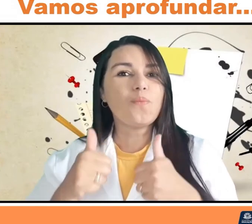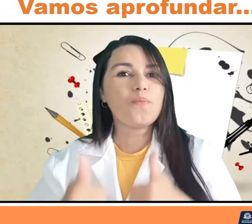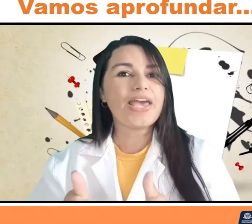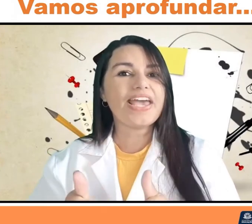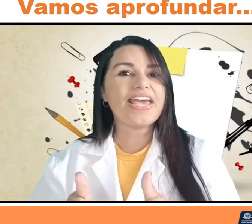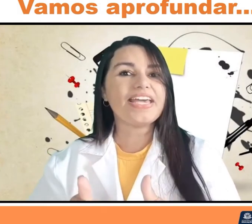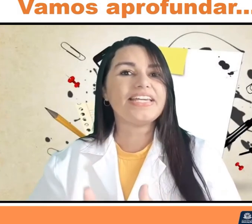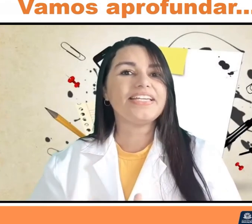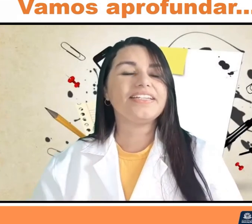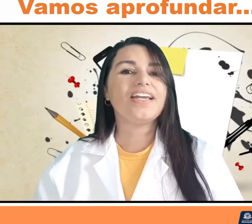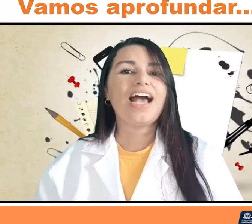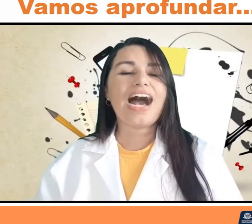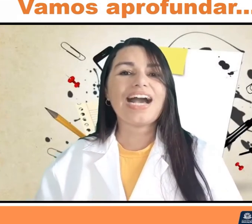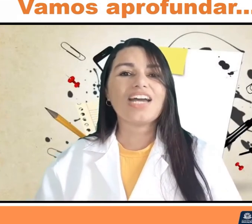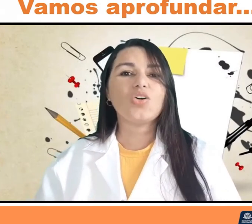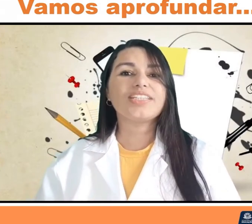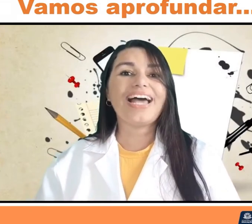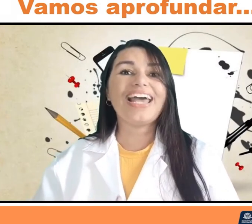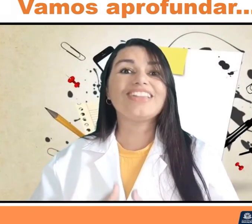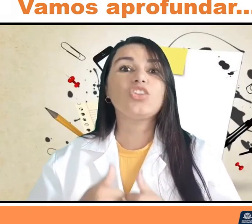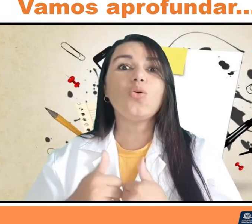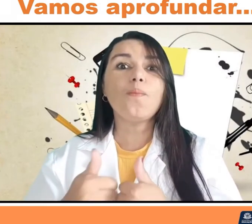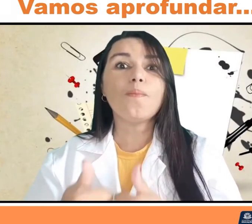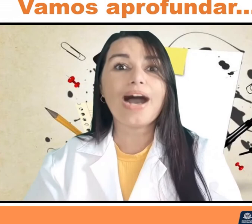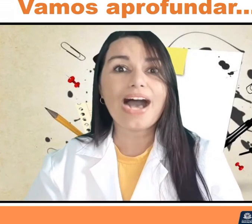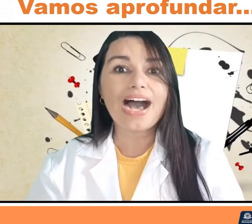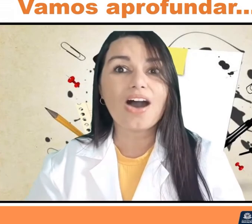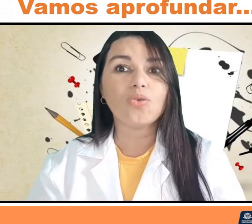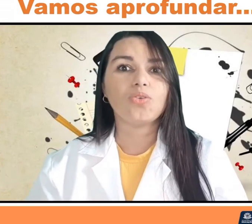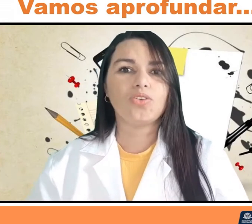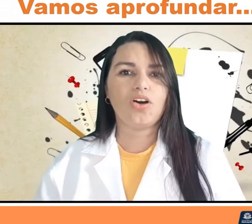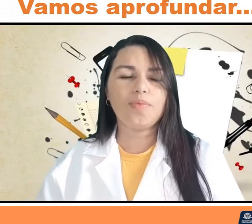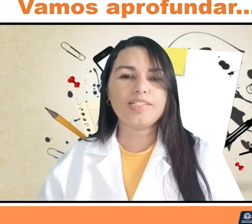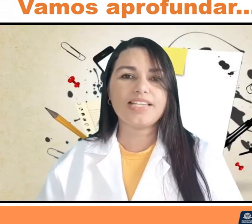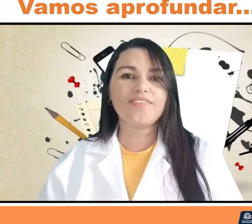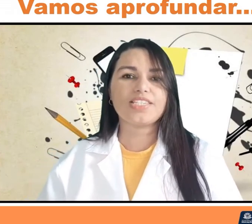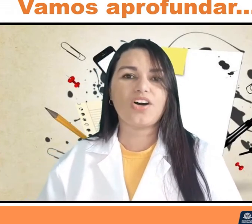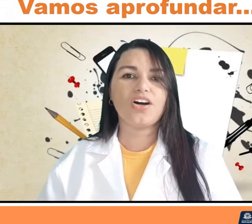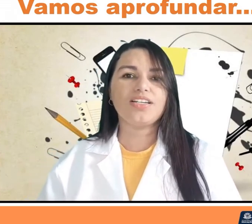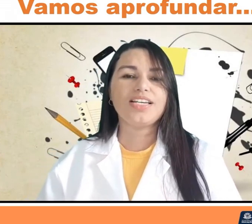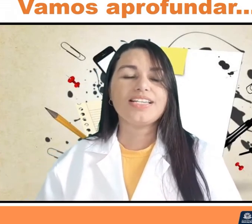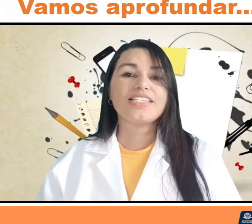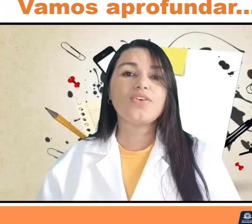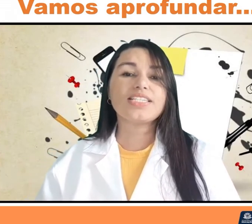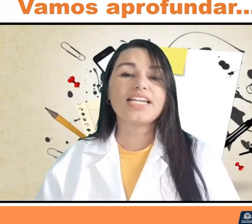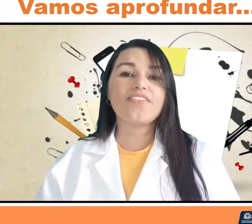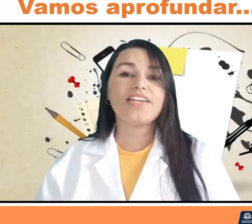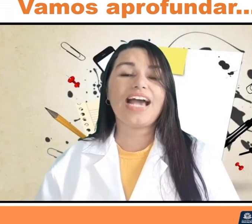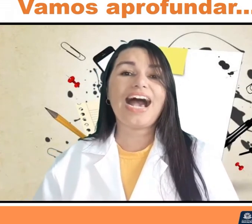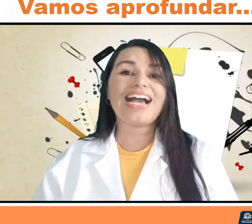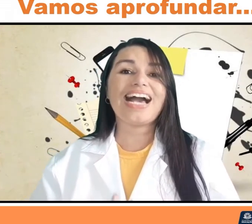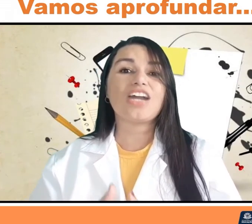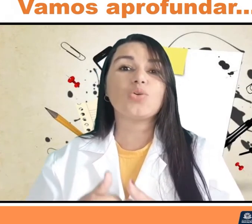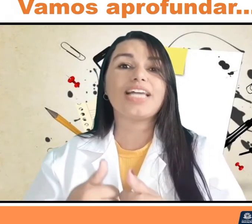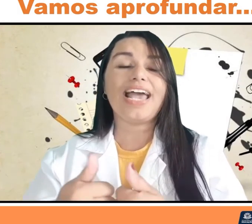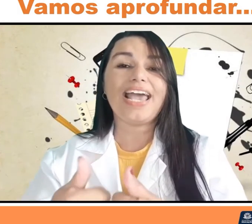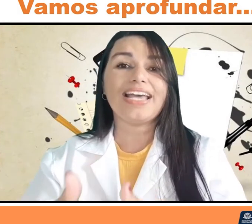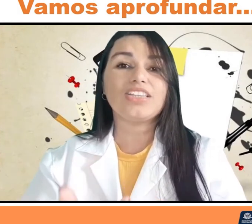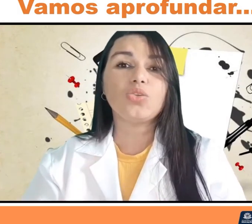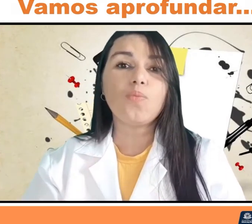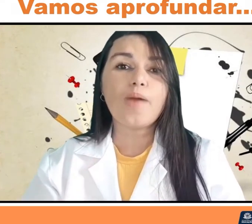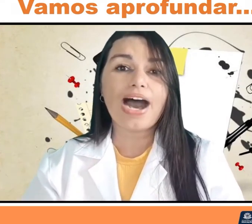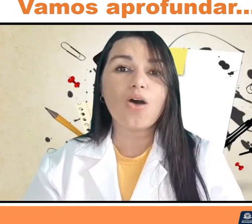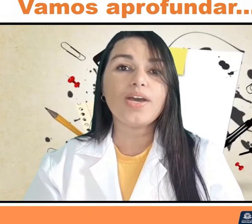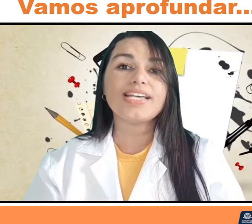é do bem, a garota é do mal. Observe só, se eu escrever a garota